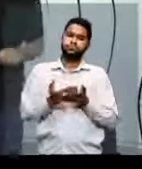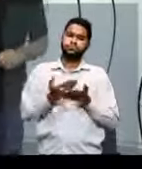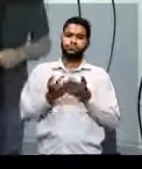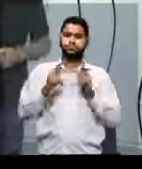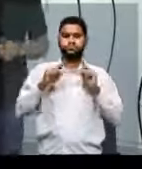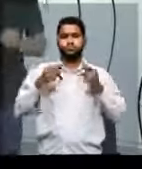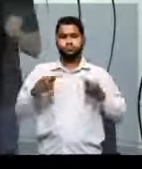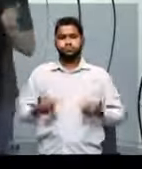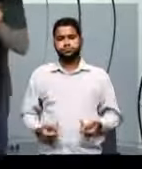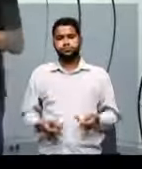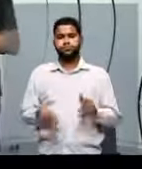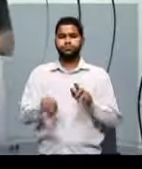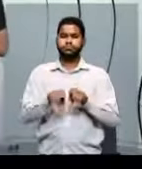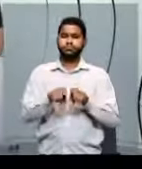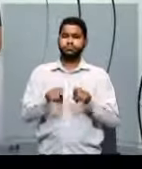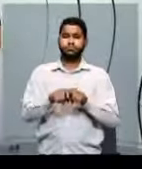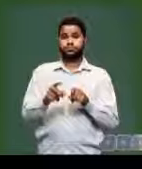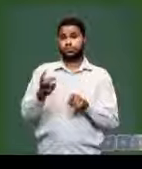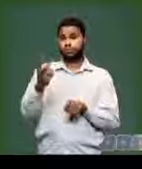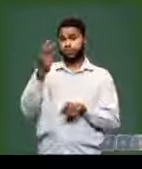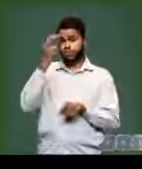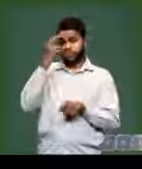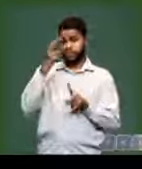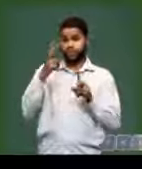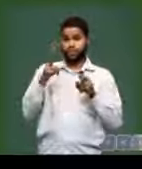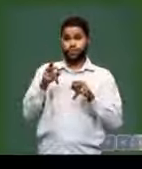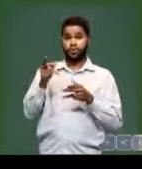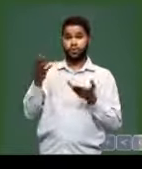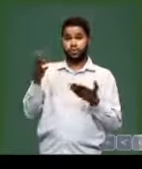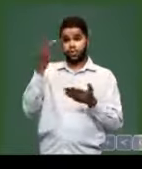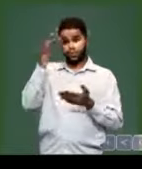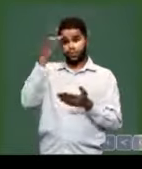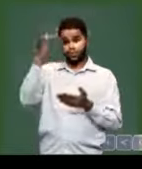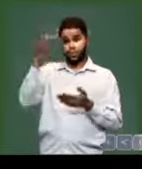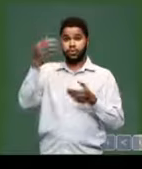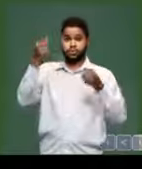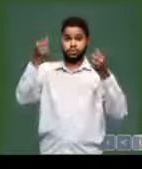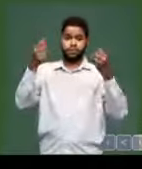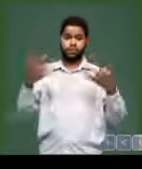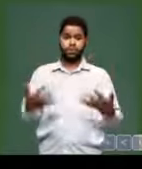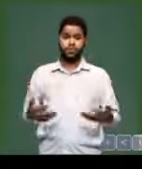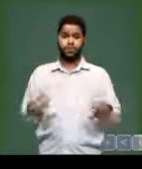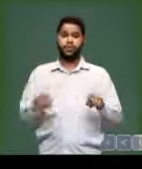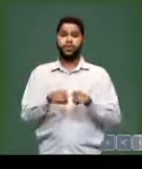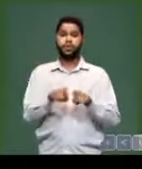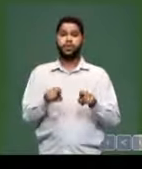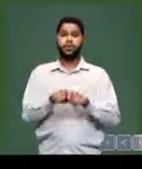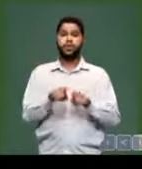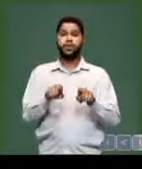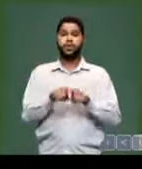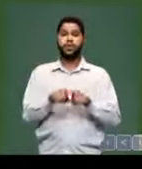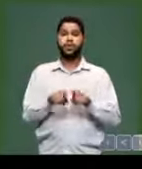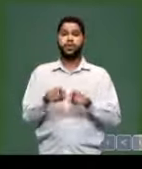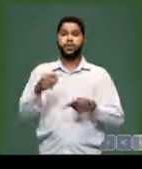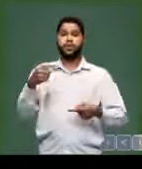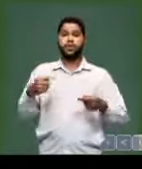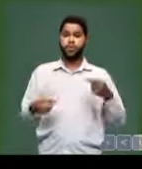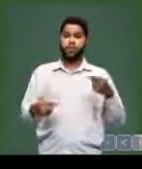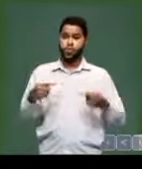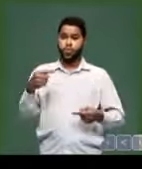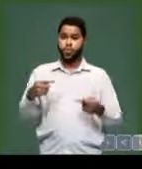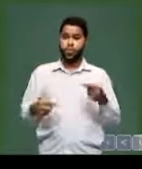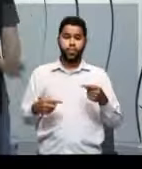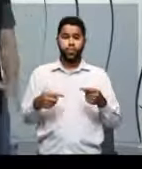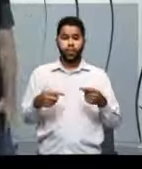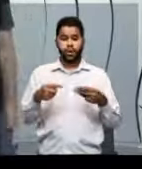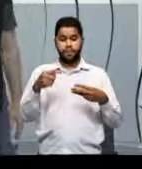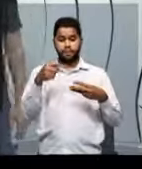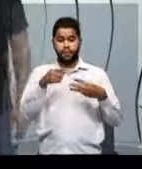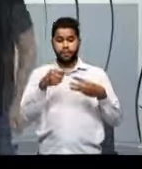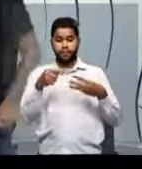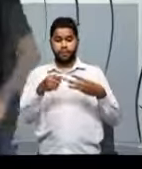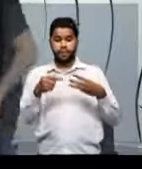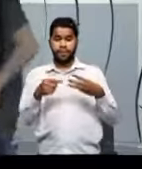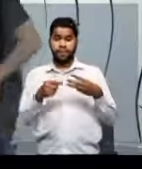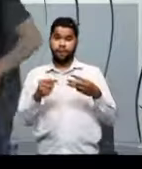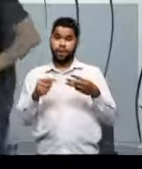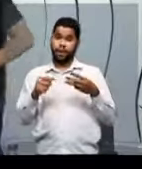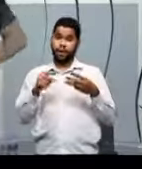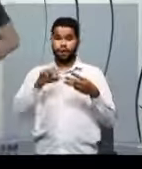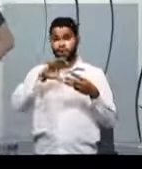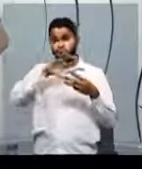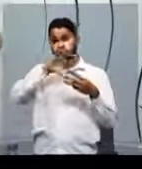sobre cultura, que nem o professor de filosofia falou, o Leandro, e a gente fala muito sobre política. Essas são as ciências sociais, tá legal?